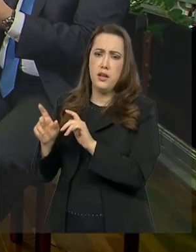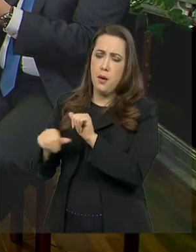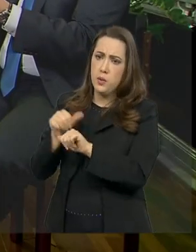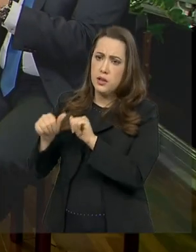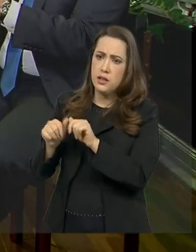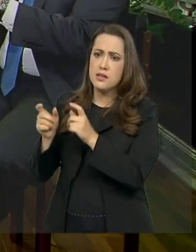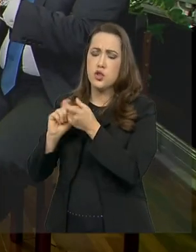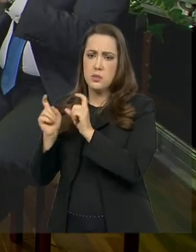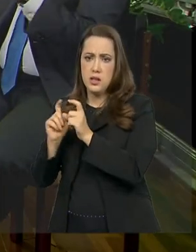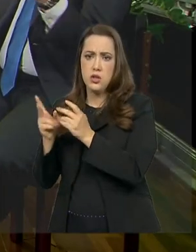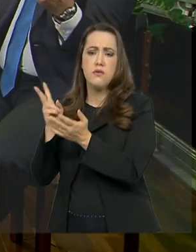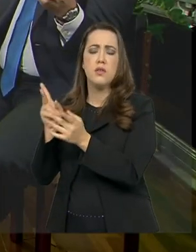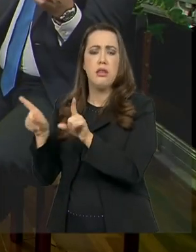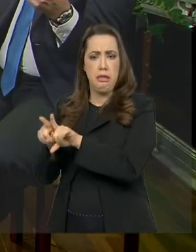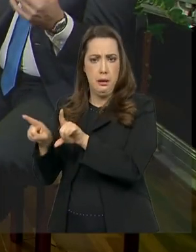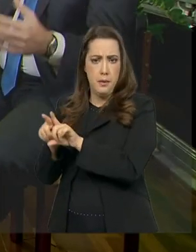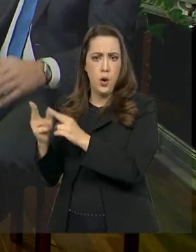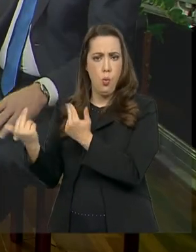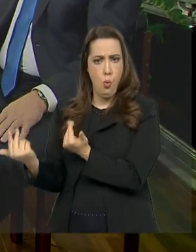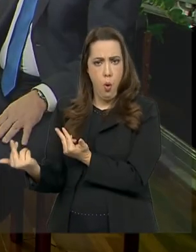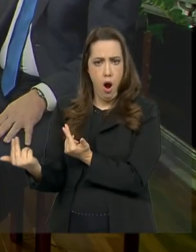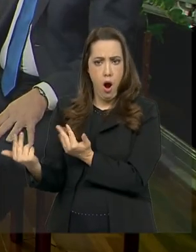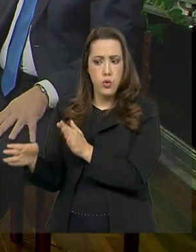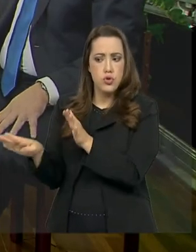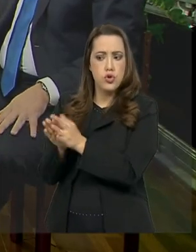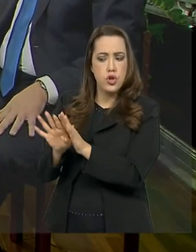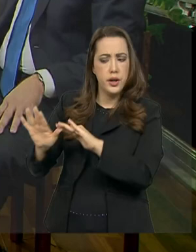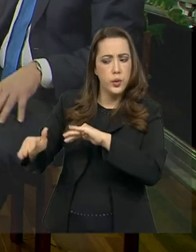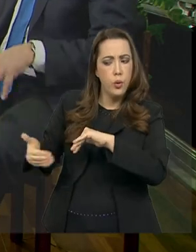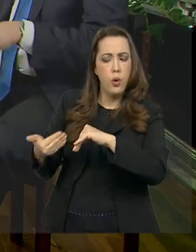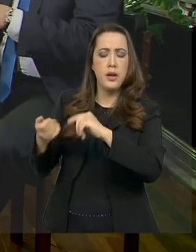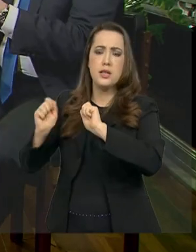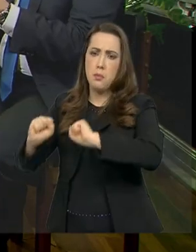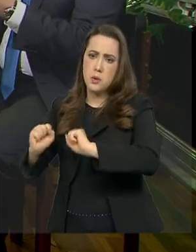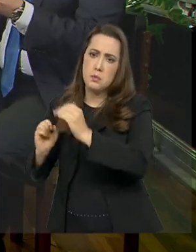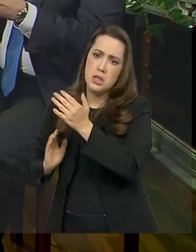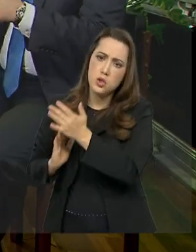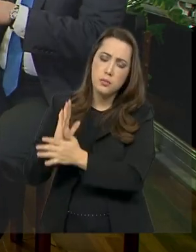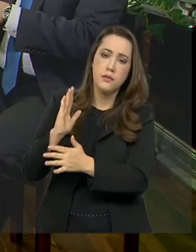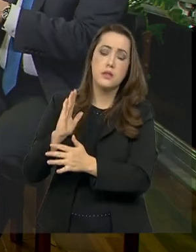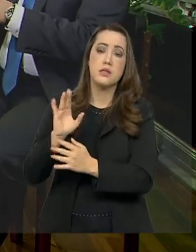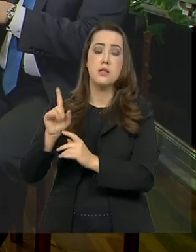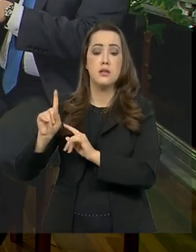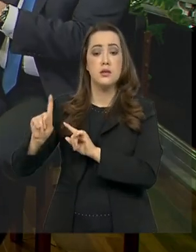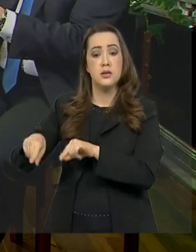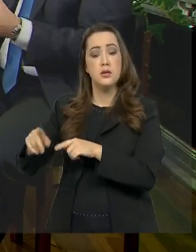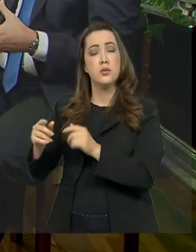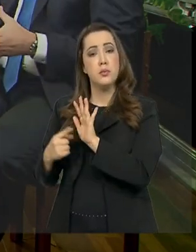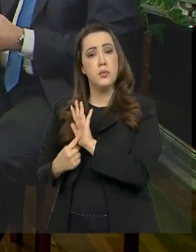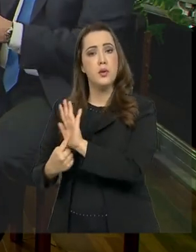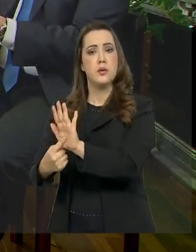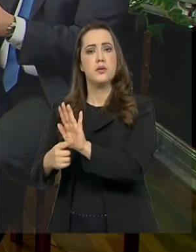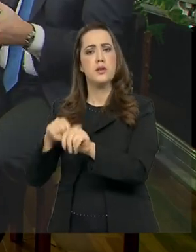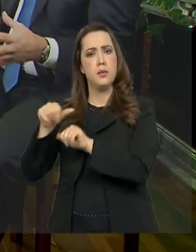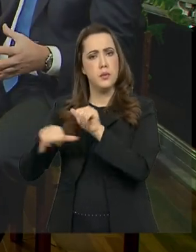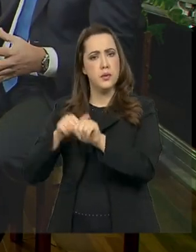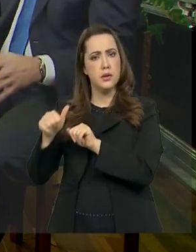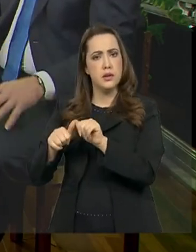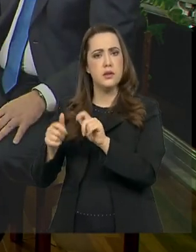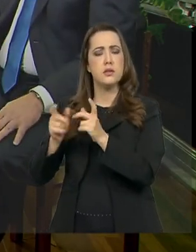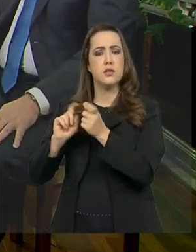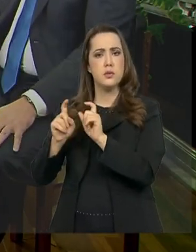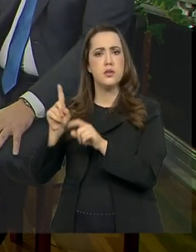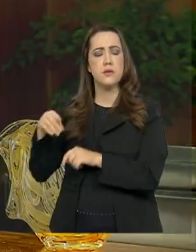esse clamor da sociedade também está chegando ao Congresso Nacional? O que mostra que, realmente, a reforma é importante e está